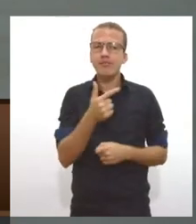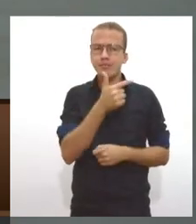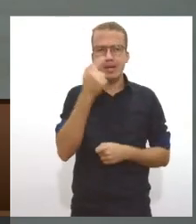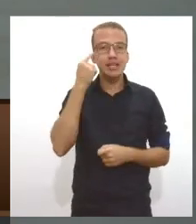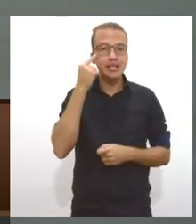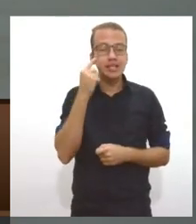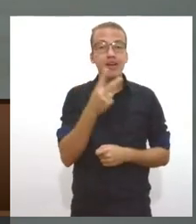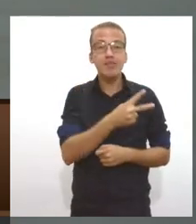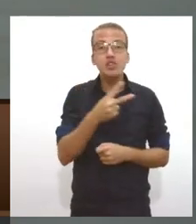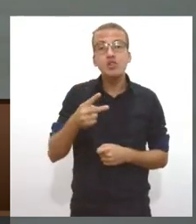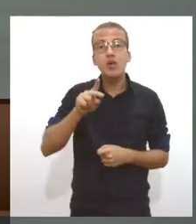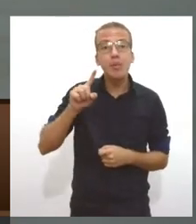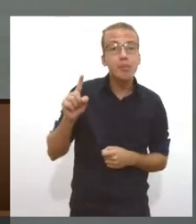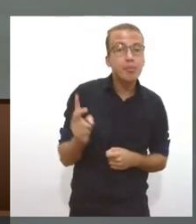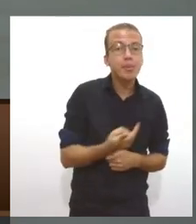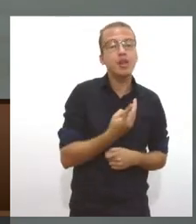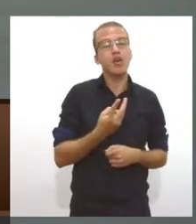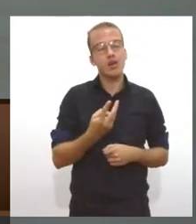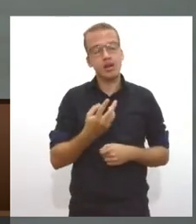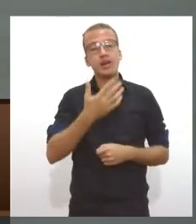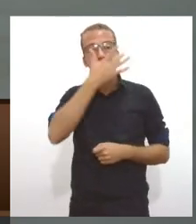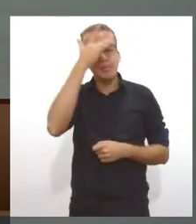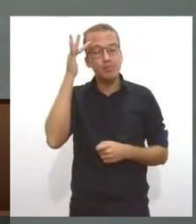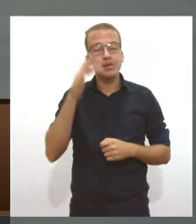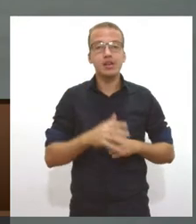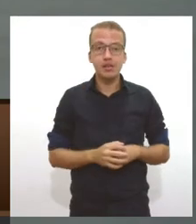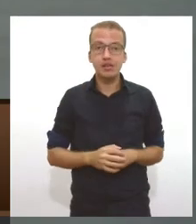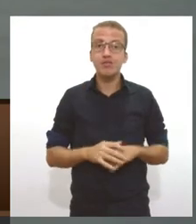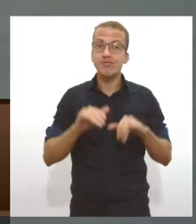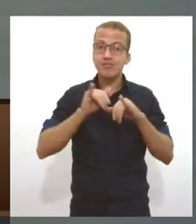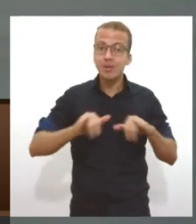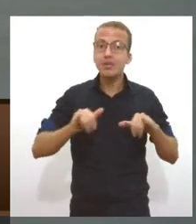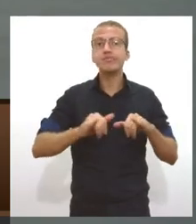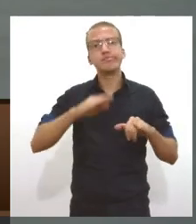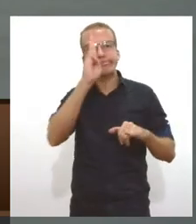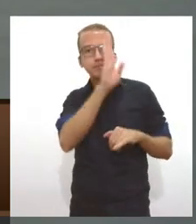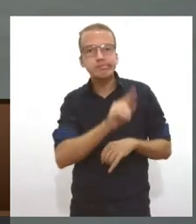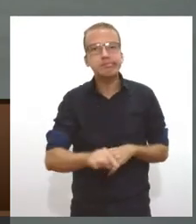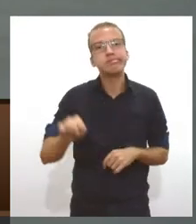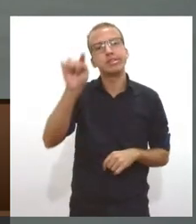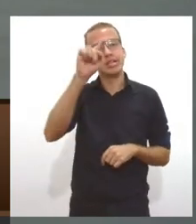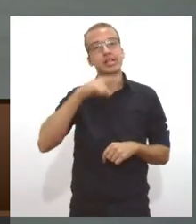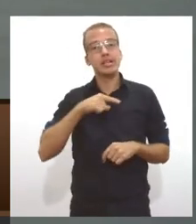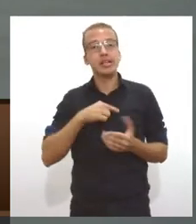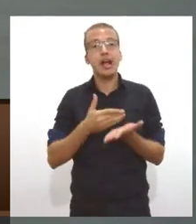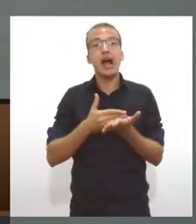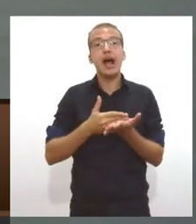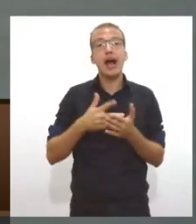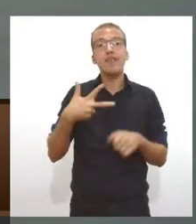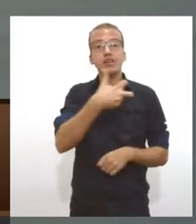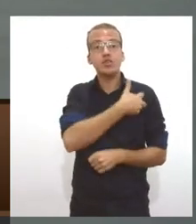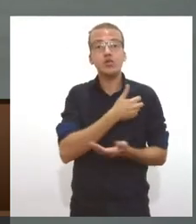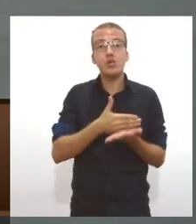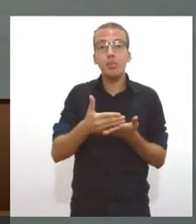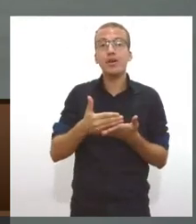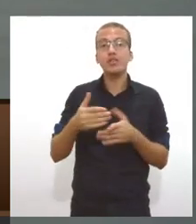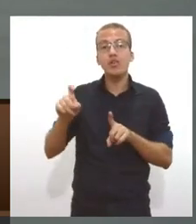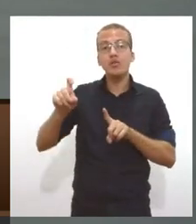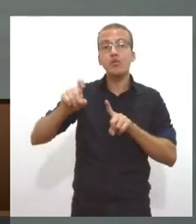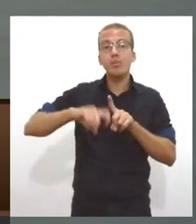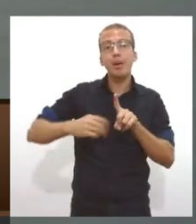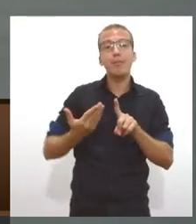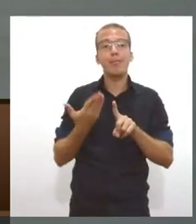pessoas até 9 de julho. Promovida em todo o território nacional, a vacinação teve início no mês passado e estimativa de imunizar